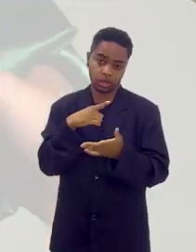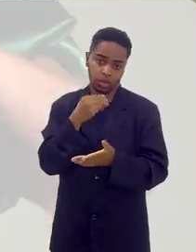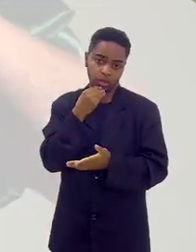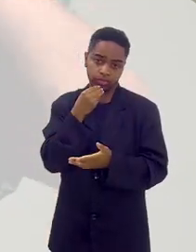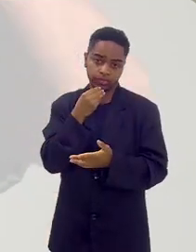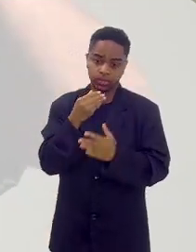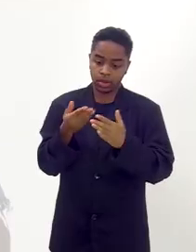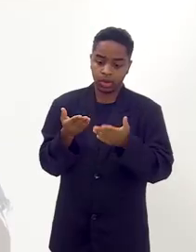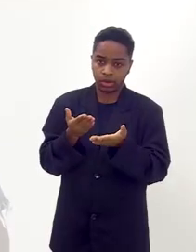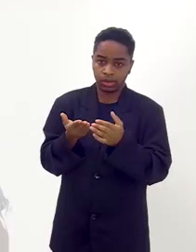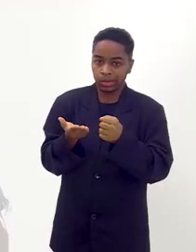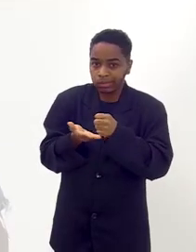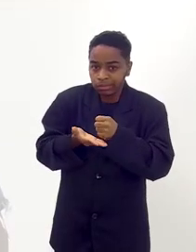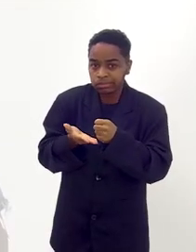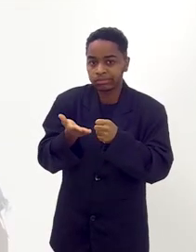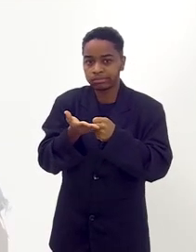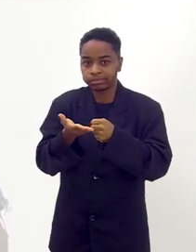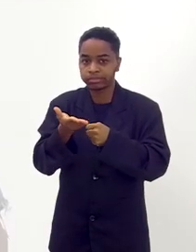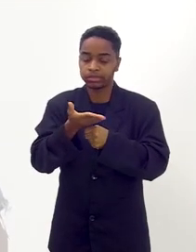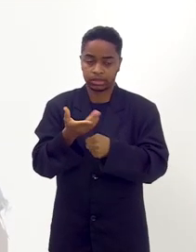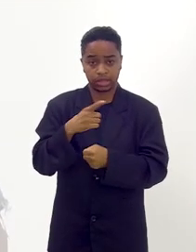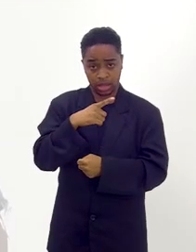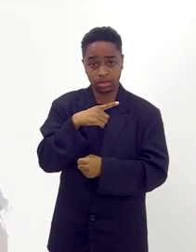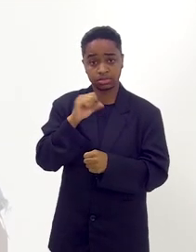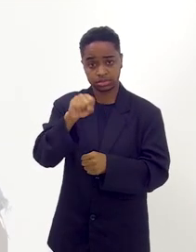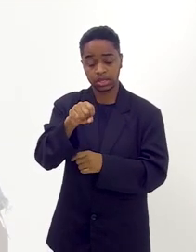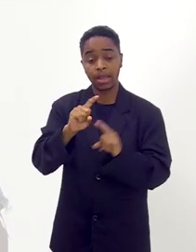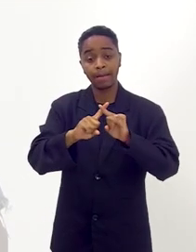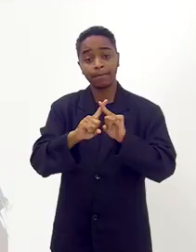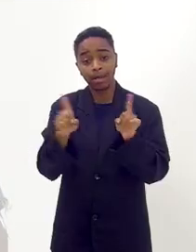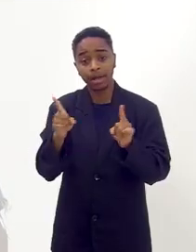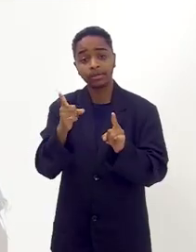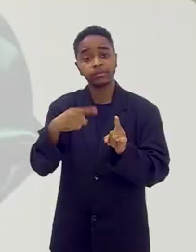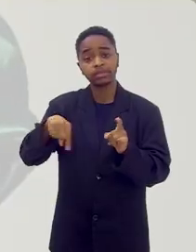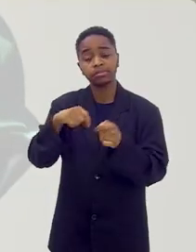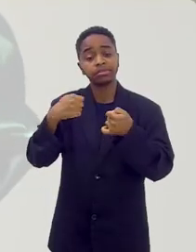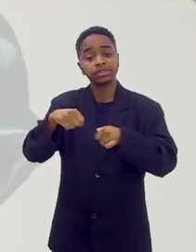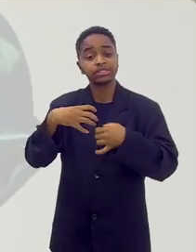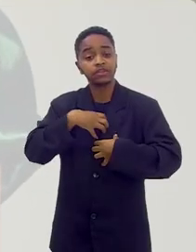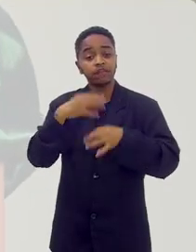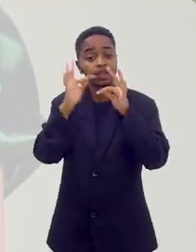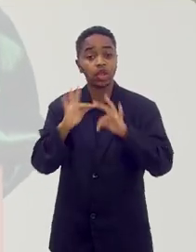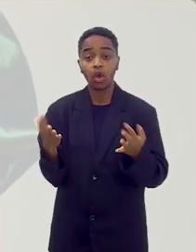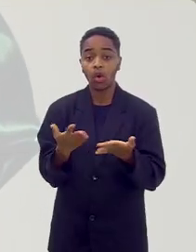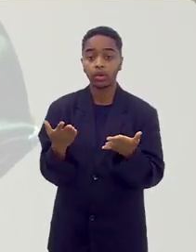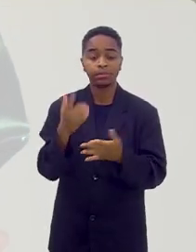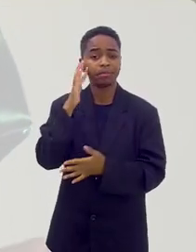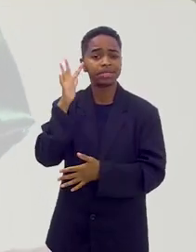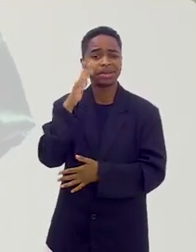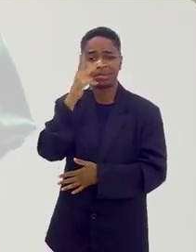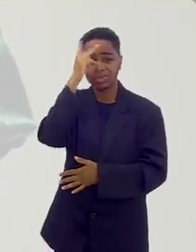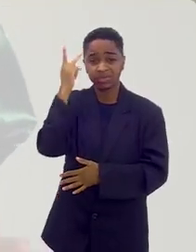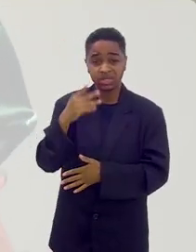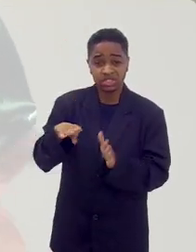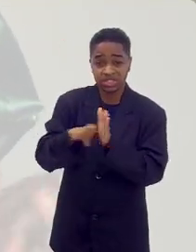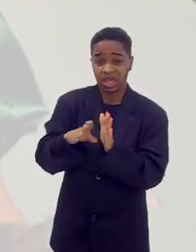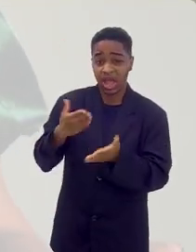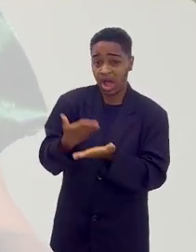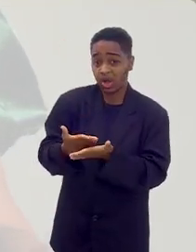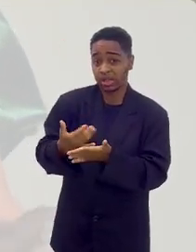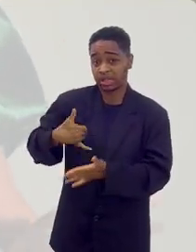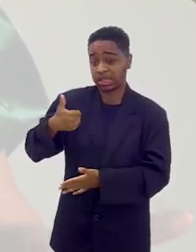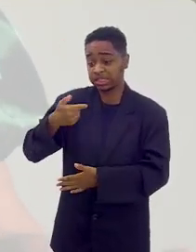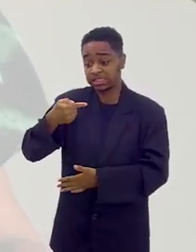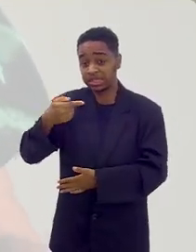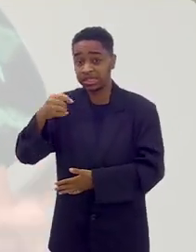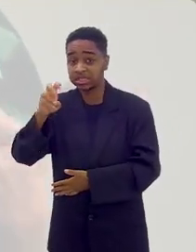Iniciante, intermediário, avançado, tudo isso. Mas você tem que ser feliz hoje. A pessoa vai chegar na tua aula com 75,